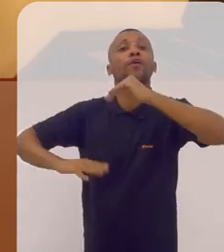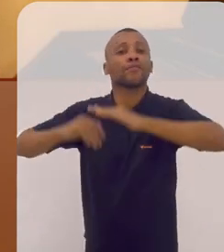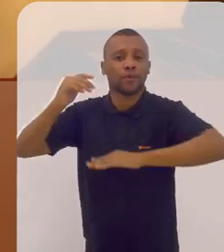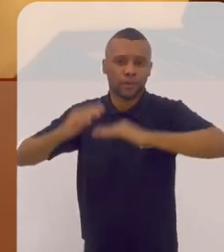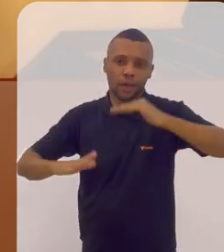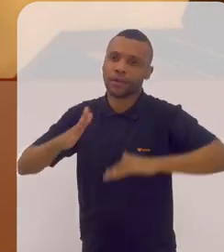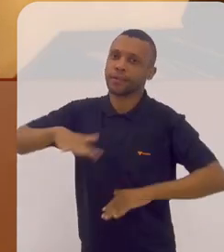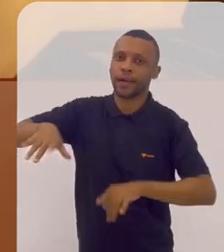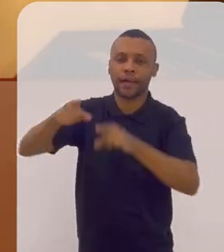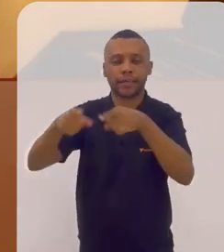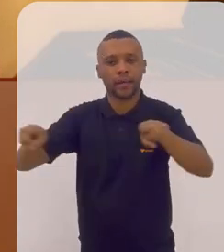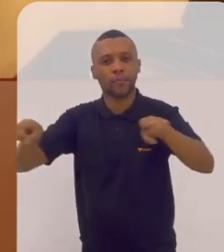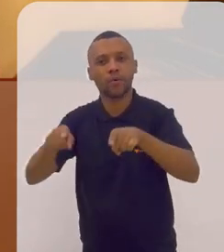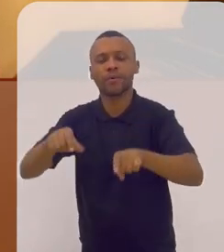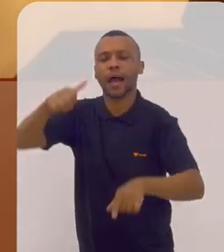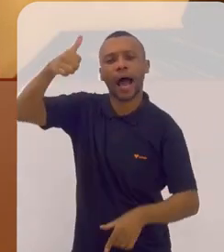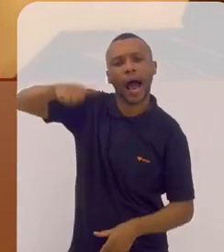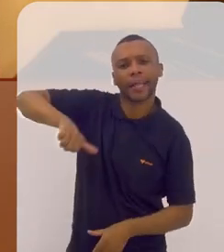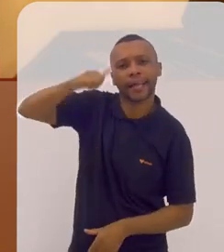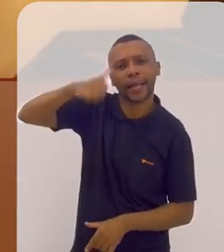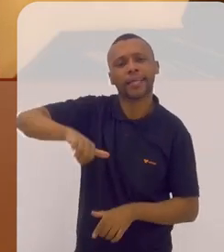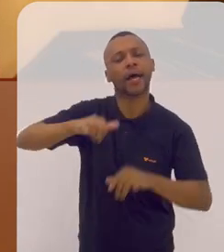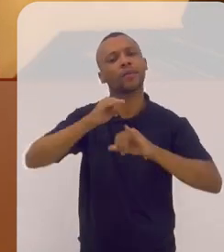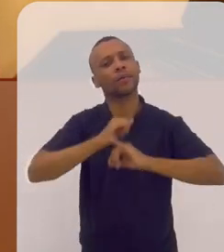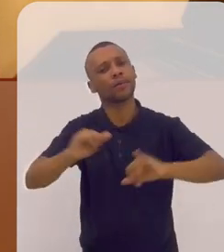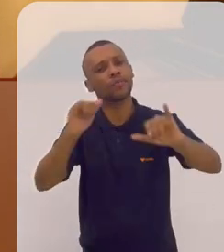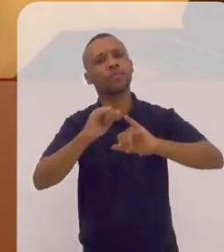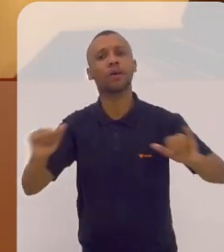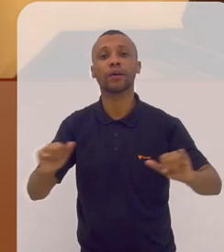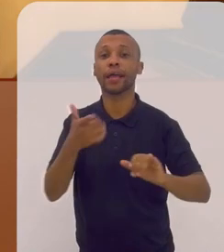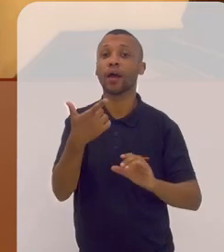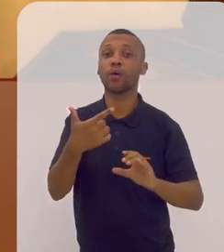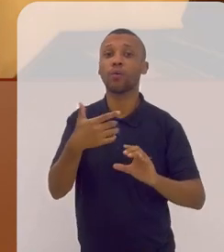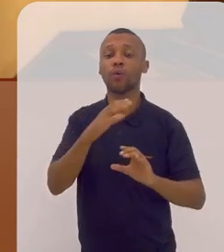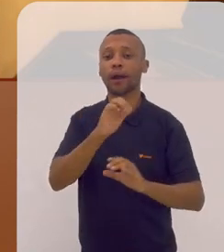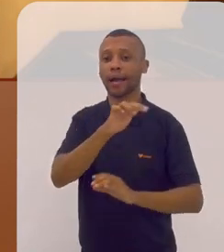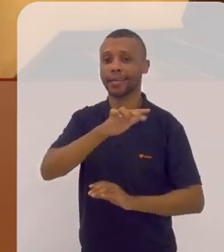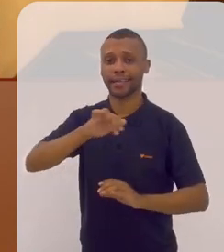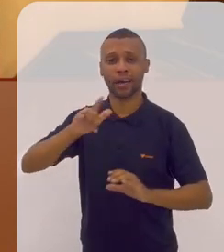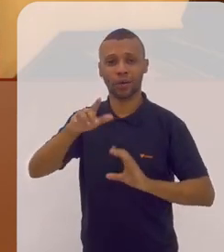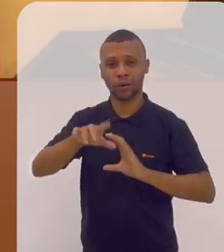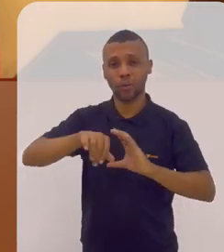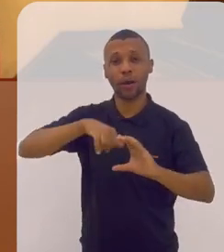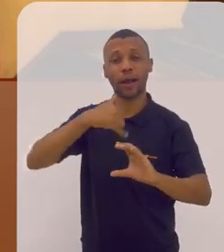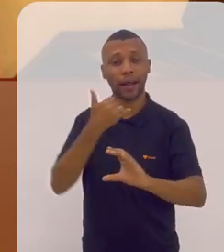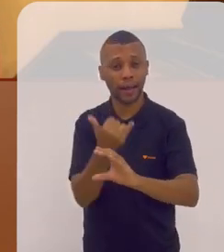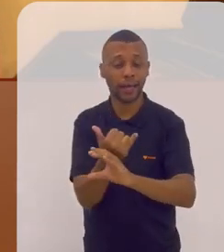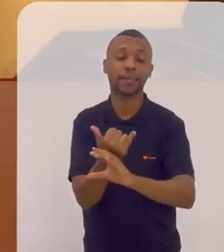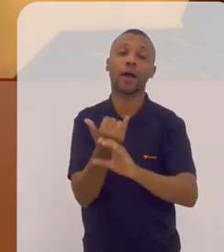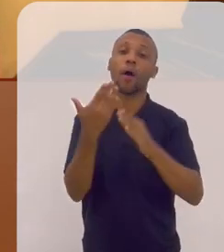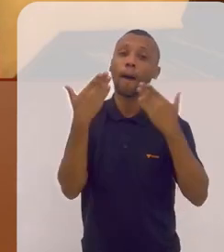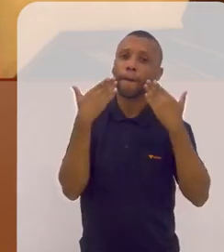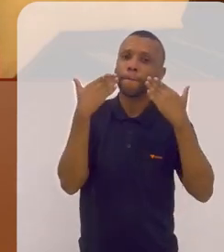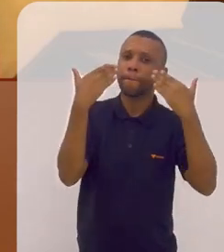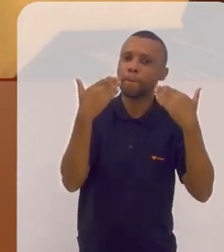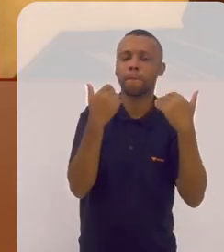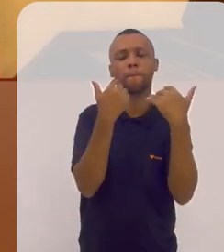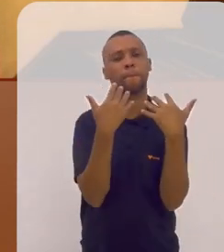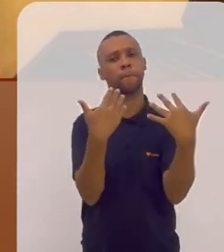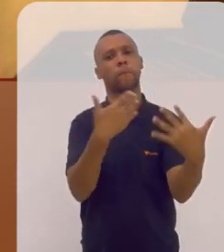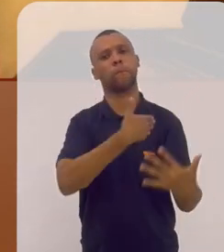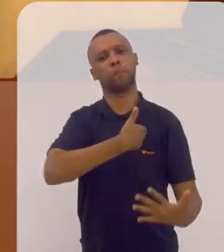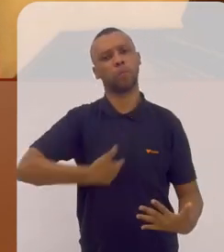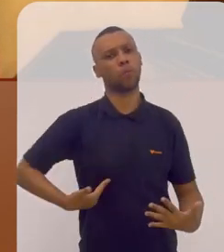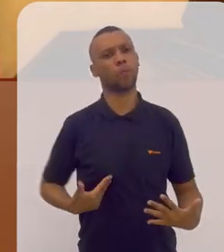divulgação que é feita por um canal público que é do público na verdade de toda a população